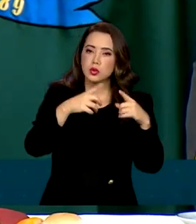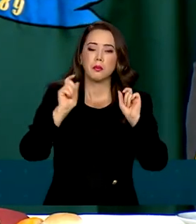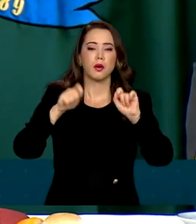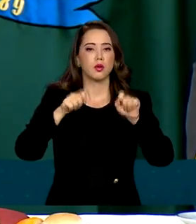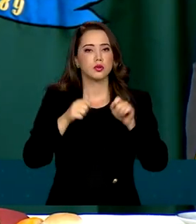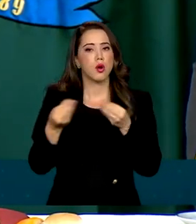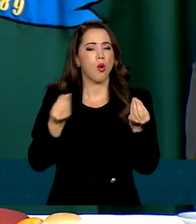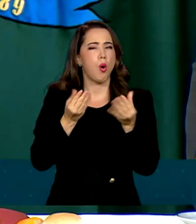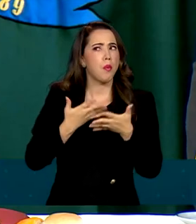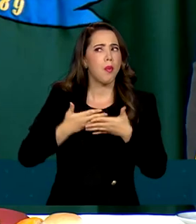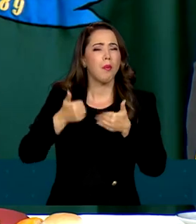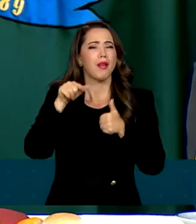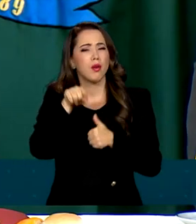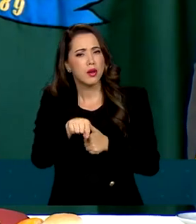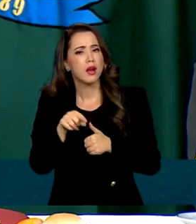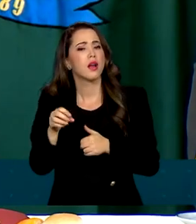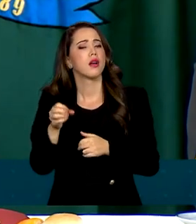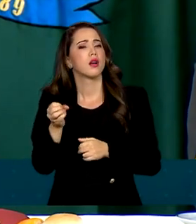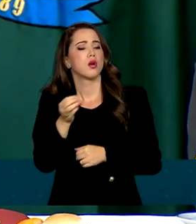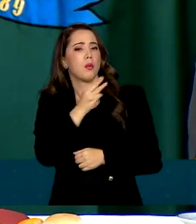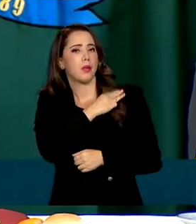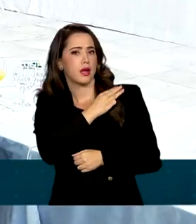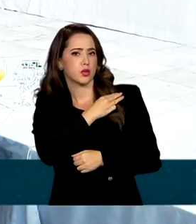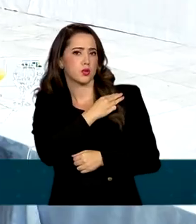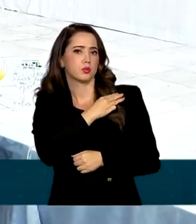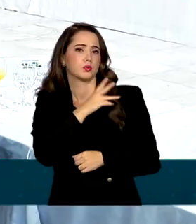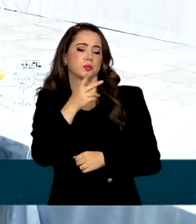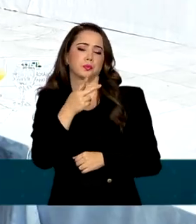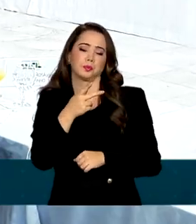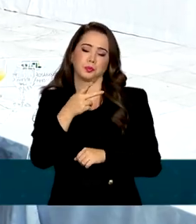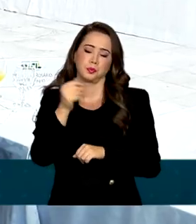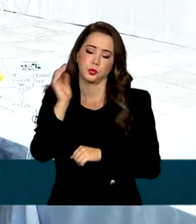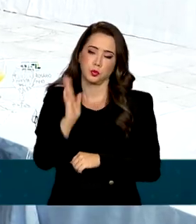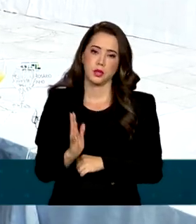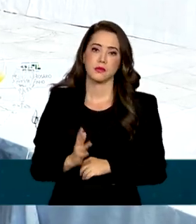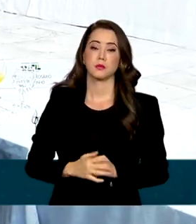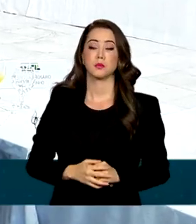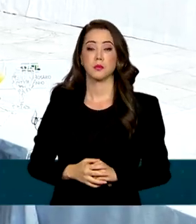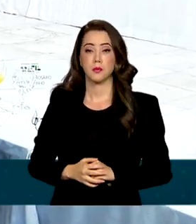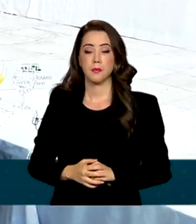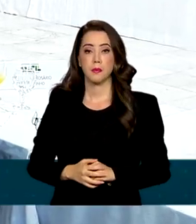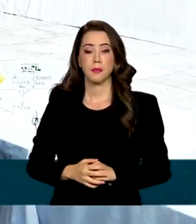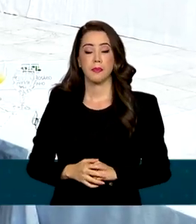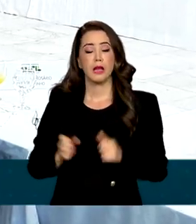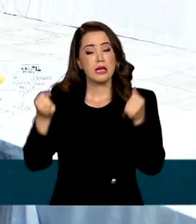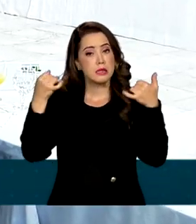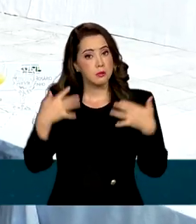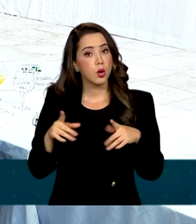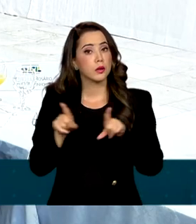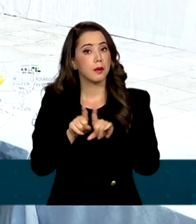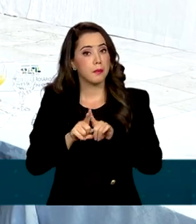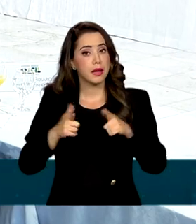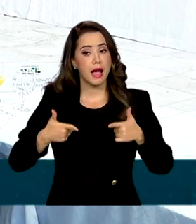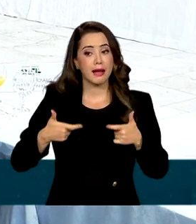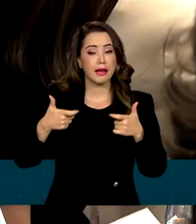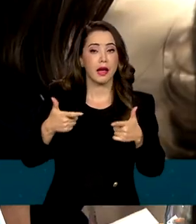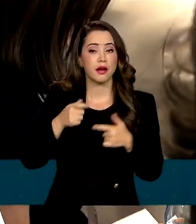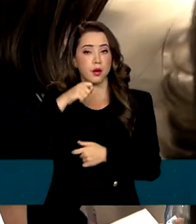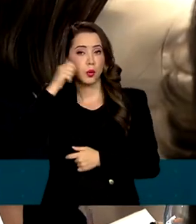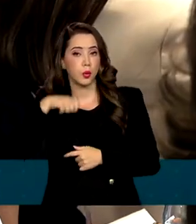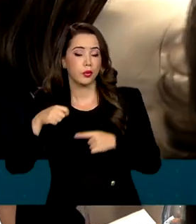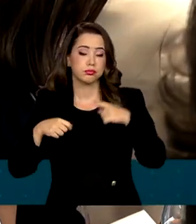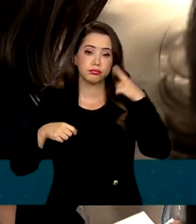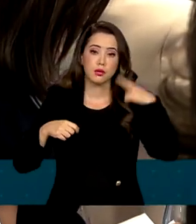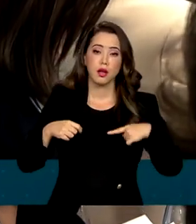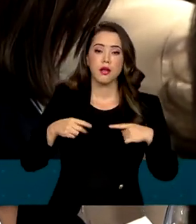aperfeiçoar o ensino médio nesse país. Lula falou também sobre a guerra entre Rússia e Ucrânia e